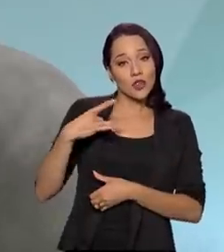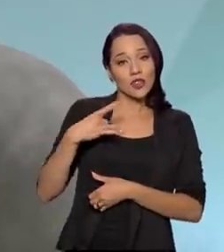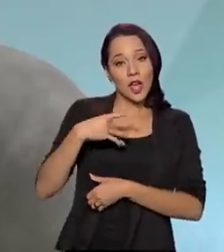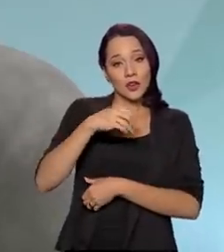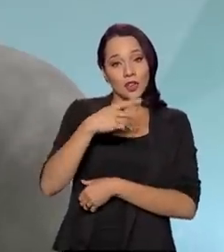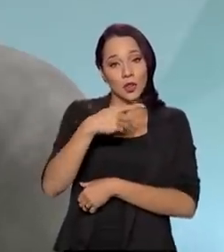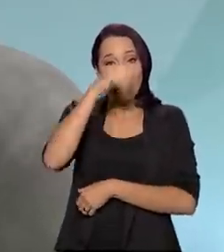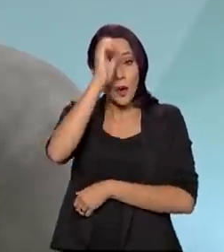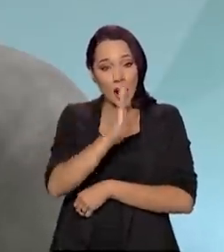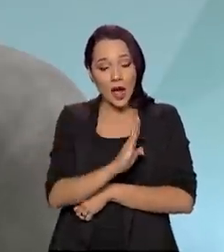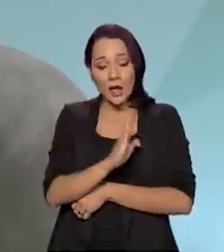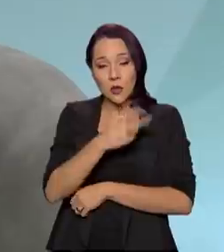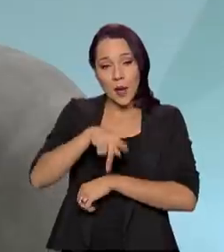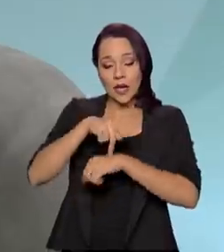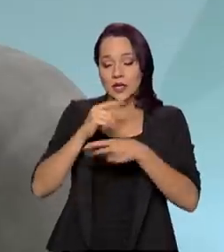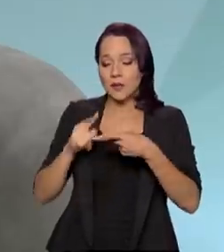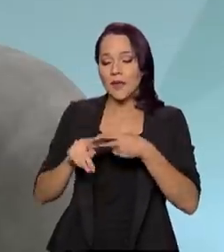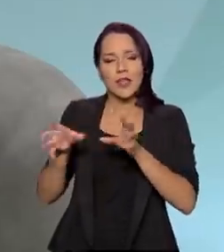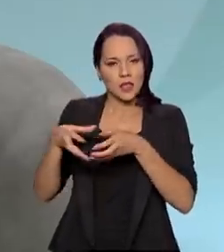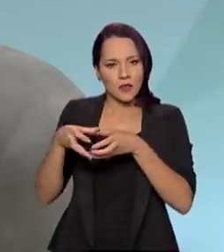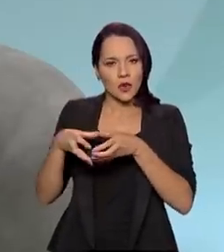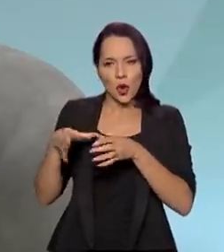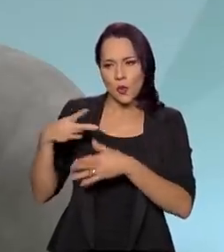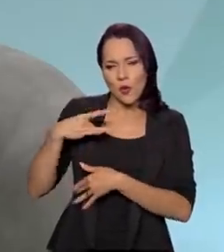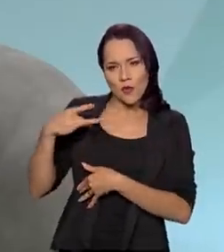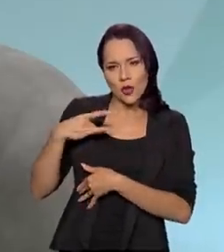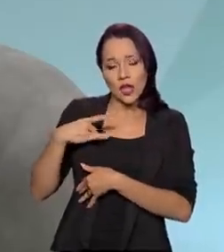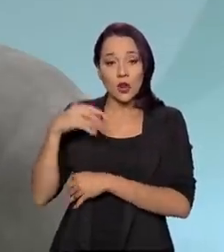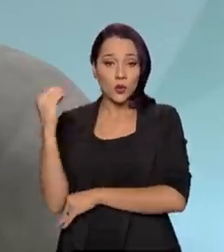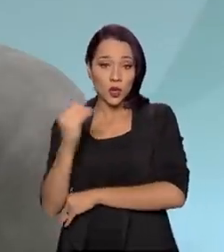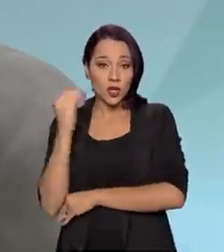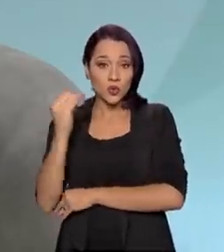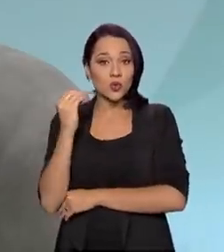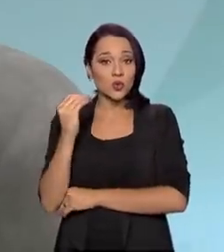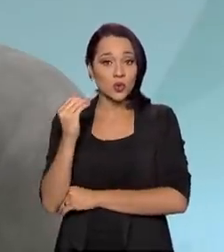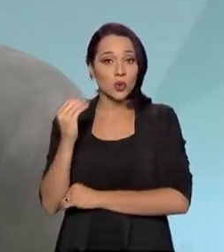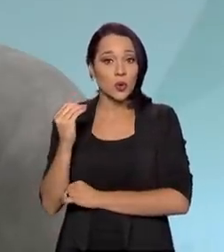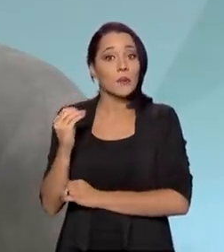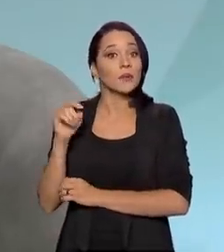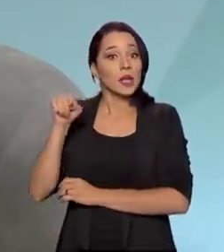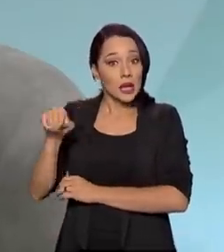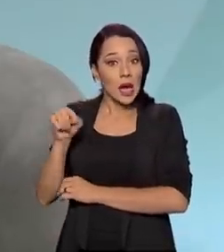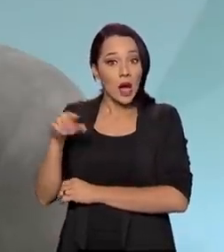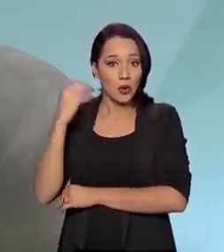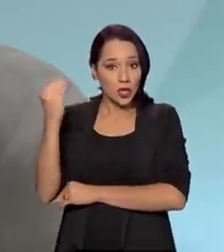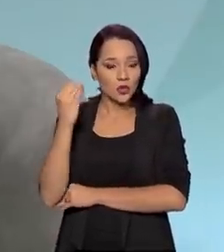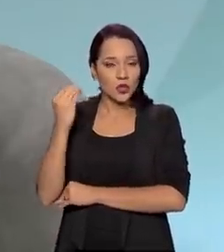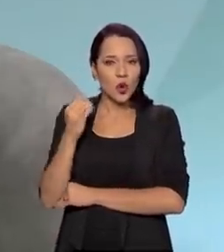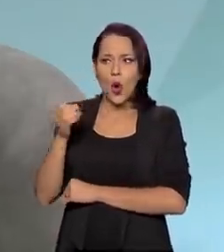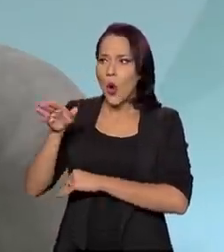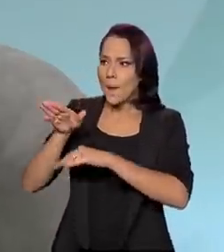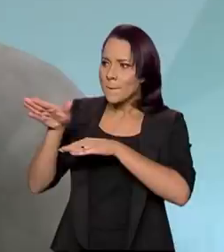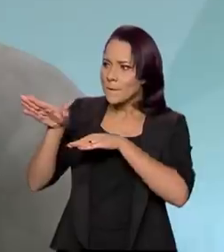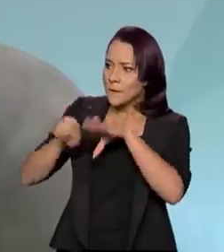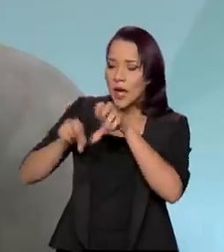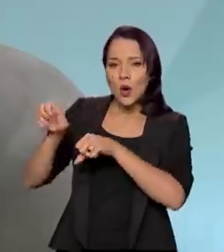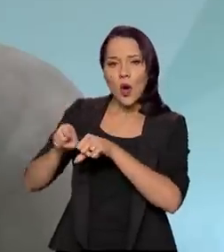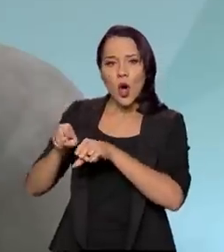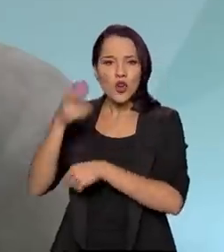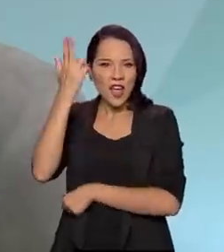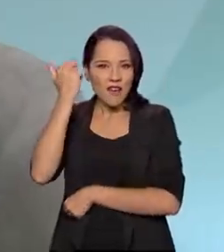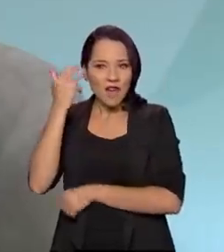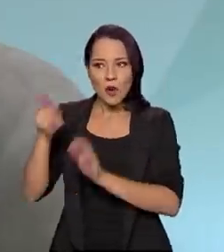pátria, houve batalhões formados com voluntários do Rio Grande do Sul, que empregaram seus próprios